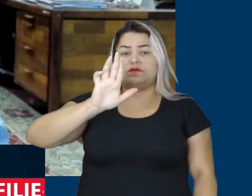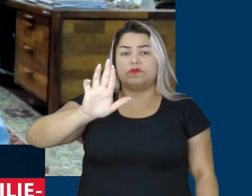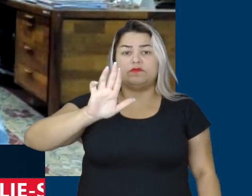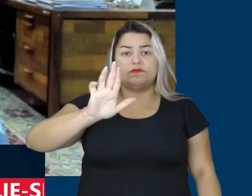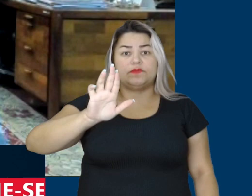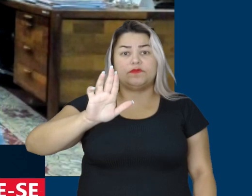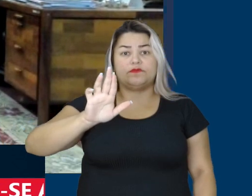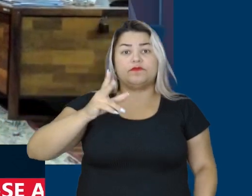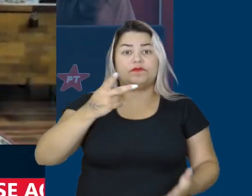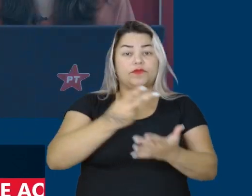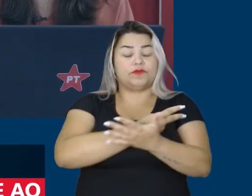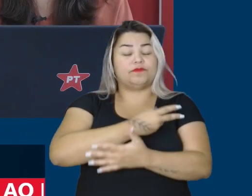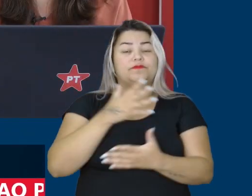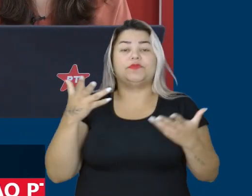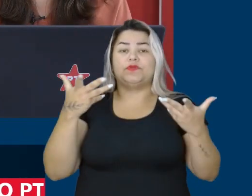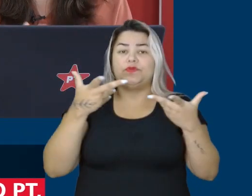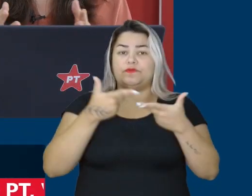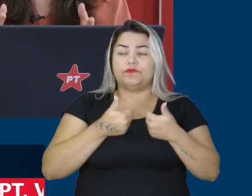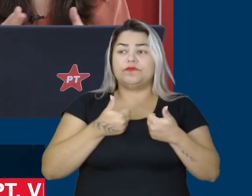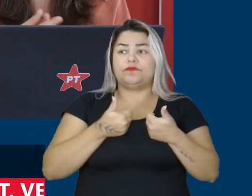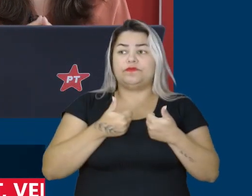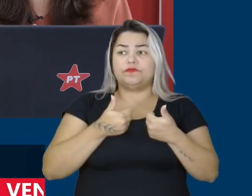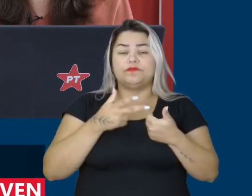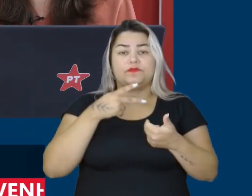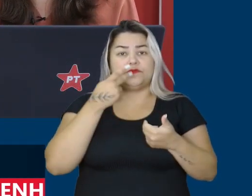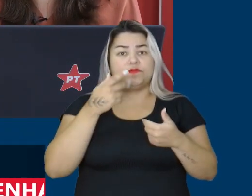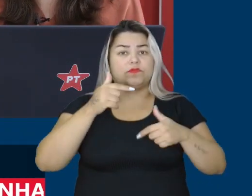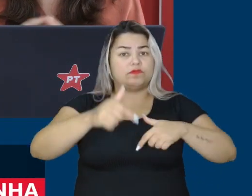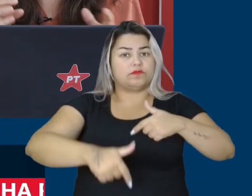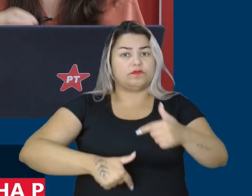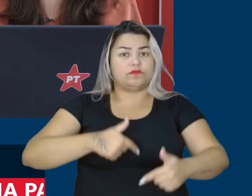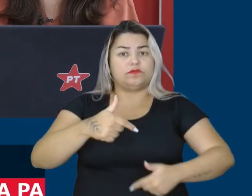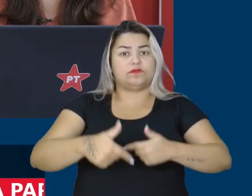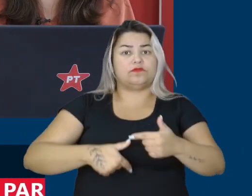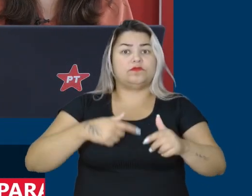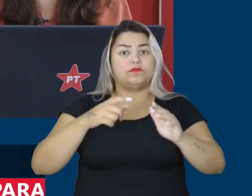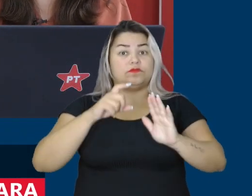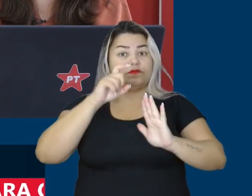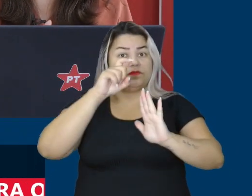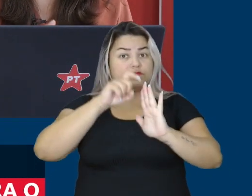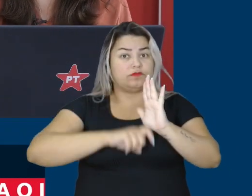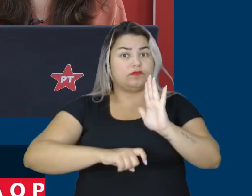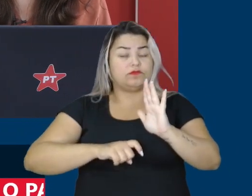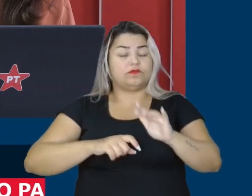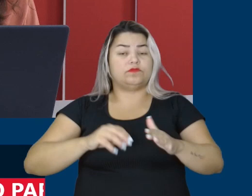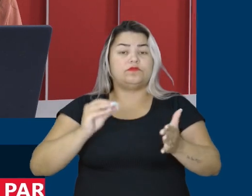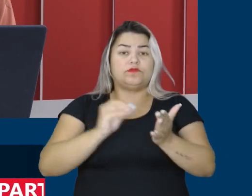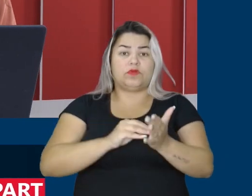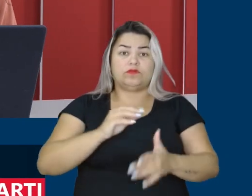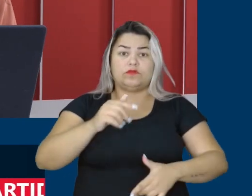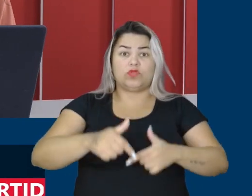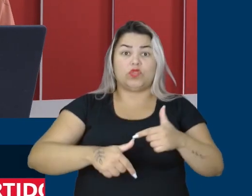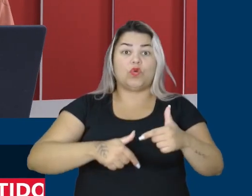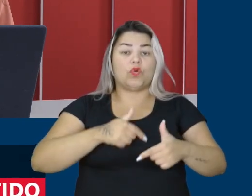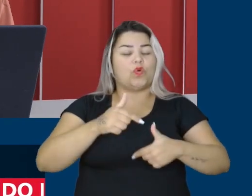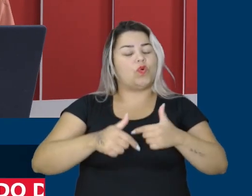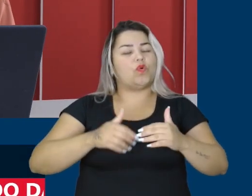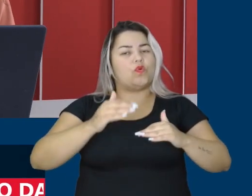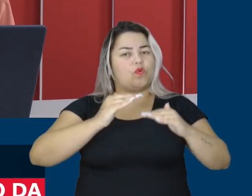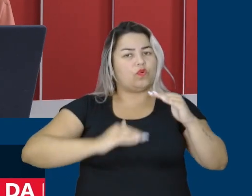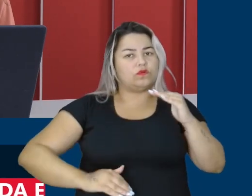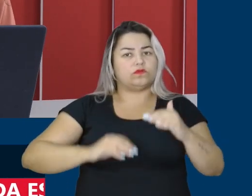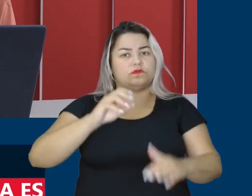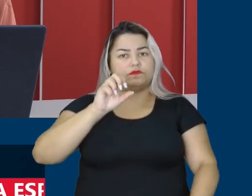Brasil. Maravilha. Outro, falando em emprego, a taxa de desemprego atingiu em abril o menor patamar em oito